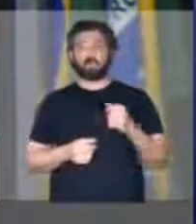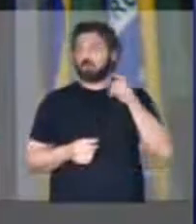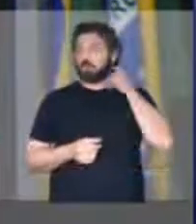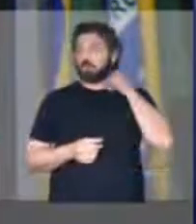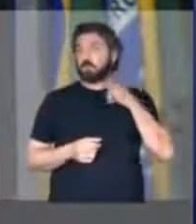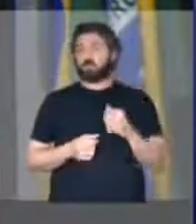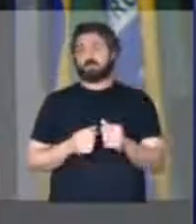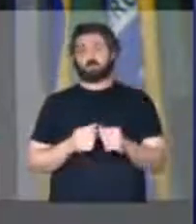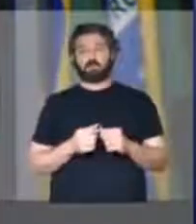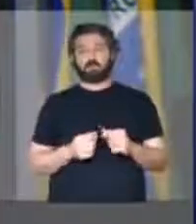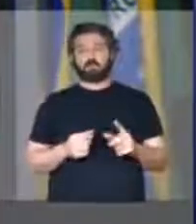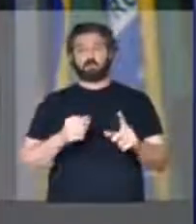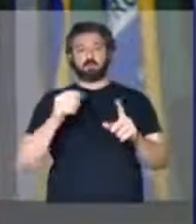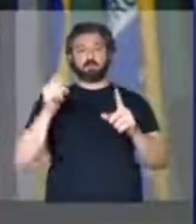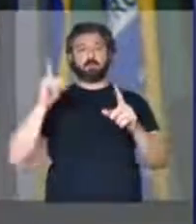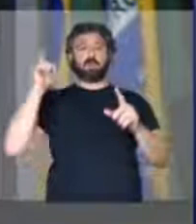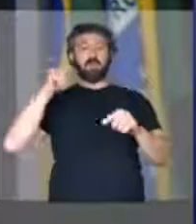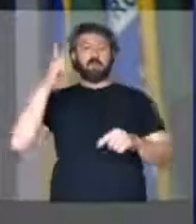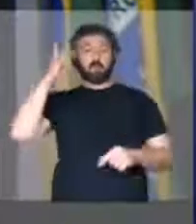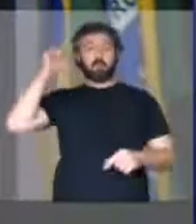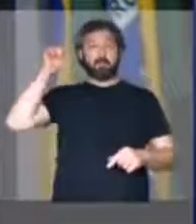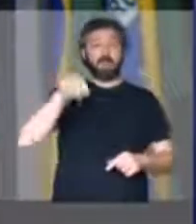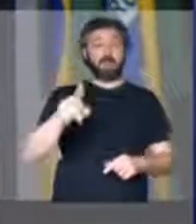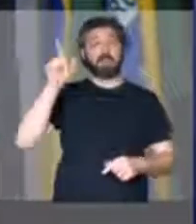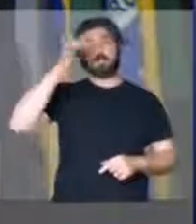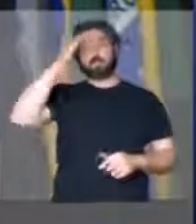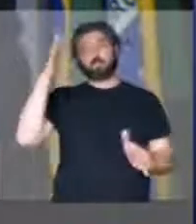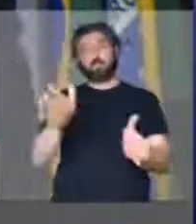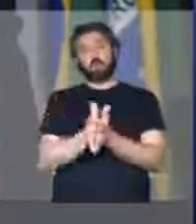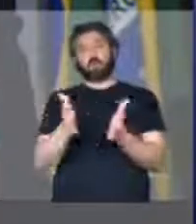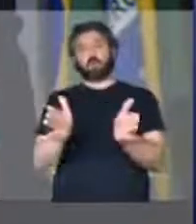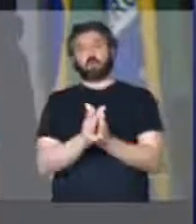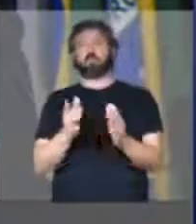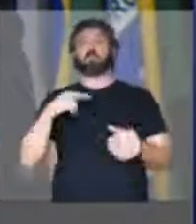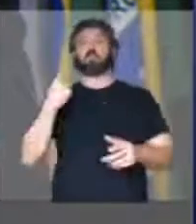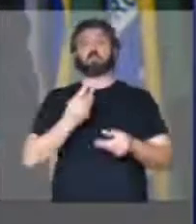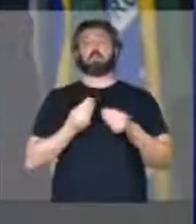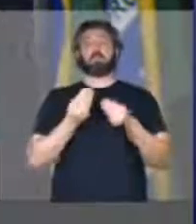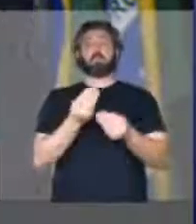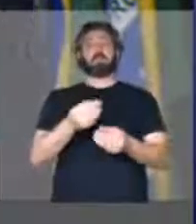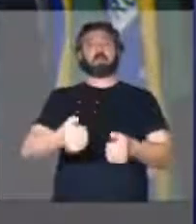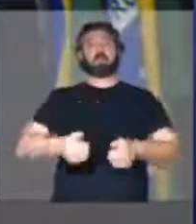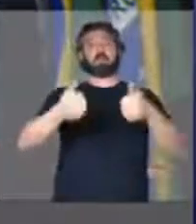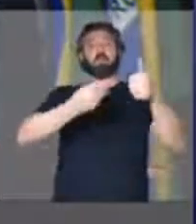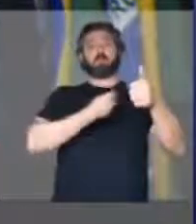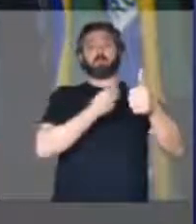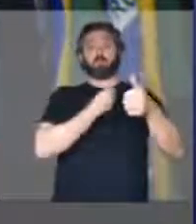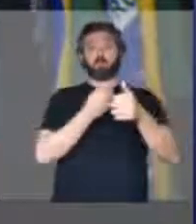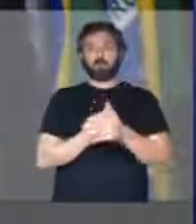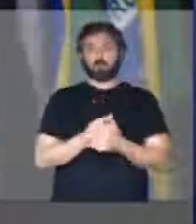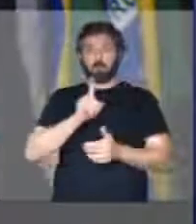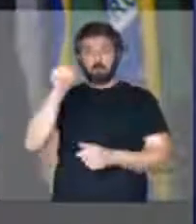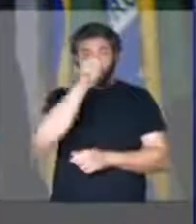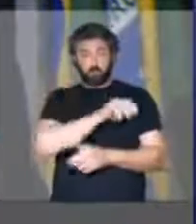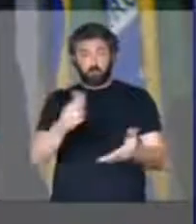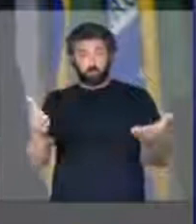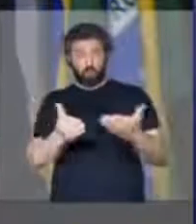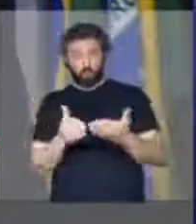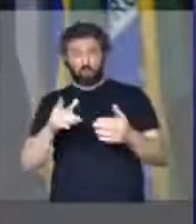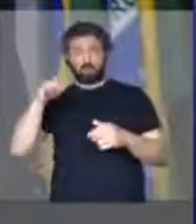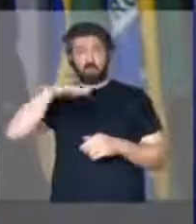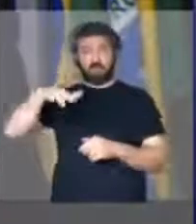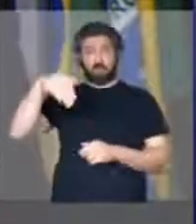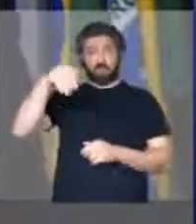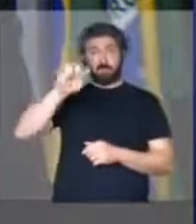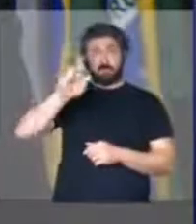reforma é para eles, é para os mais pobres. A gente tem que dar dignidade. Hoje, no Rio de Janeiro, no Complexo da